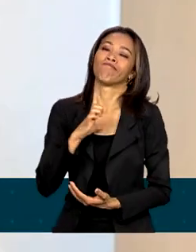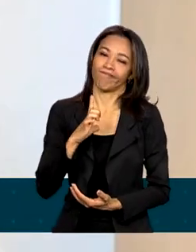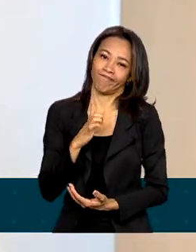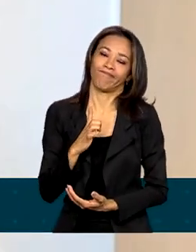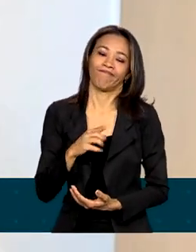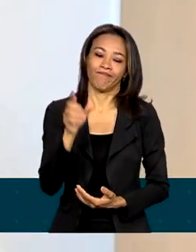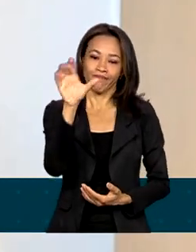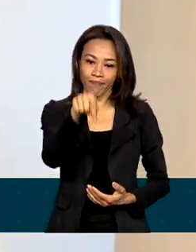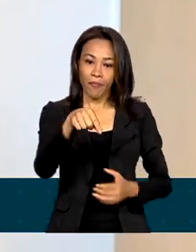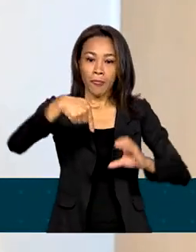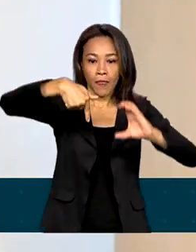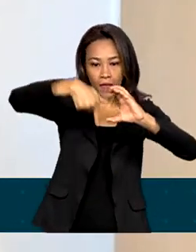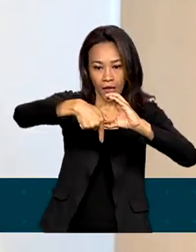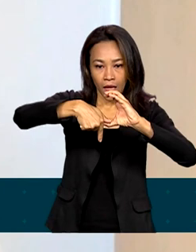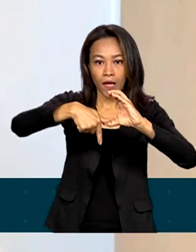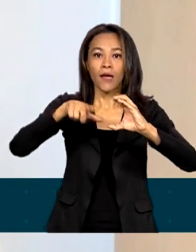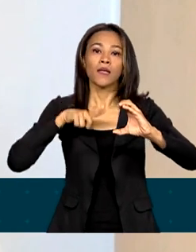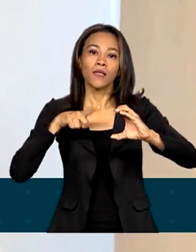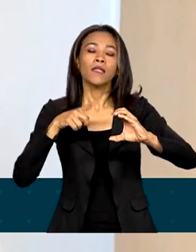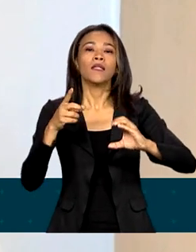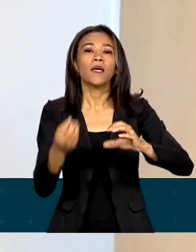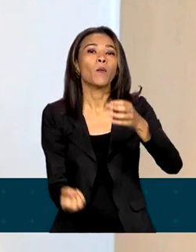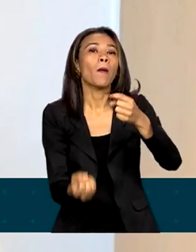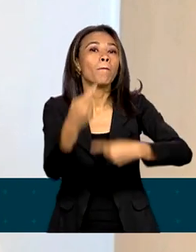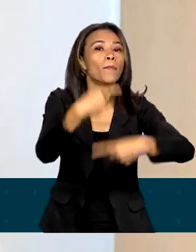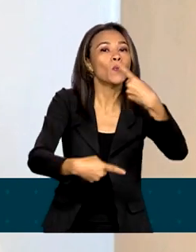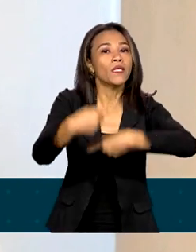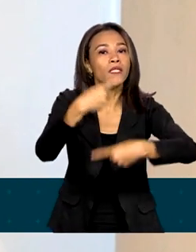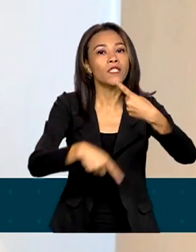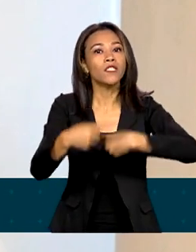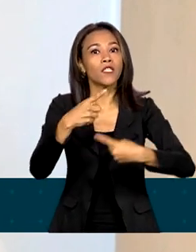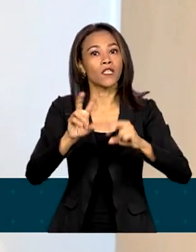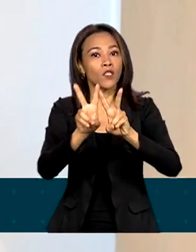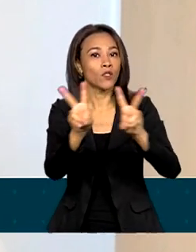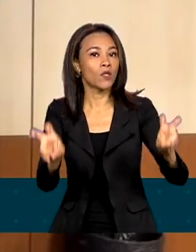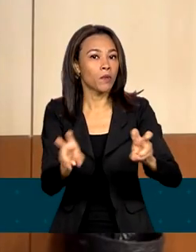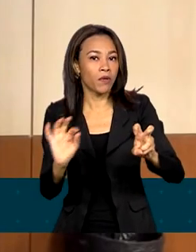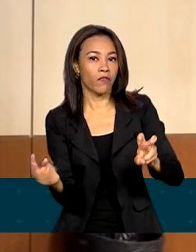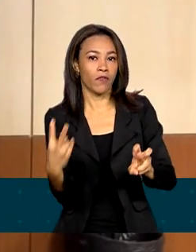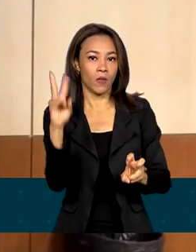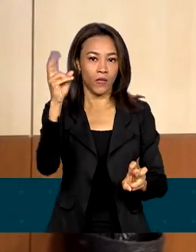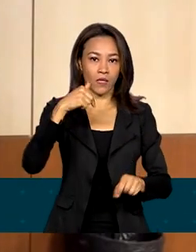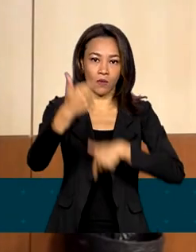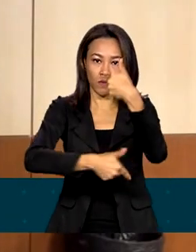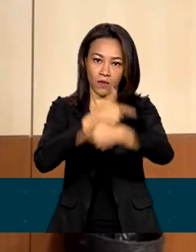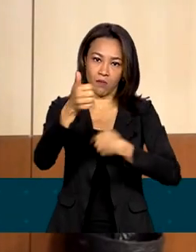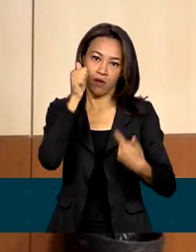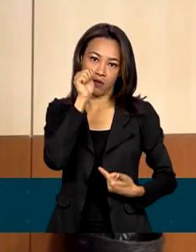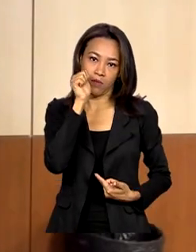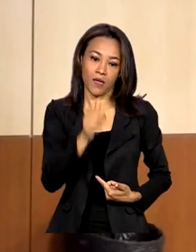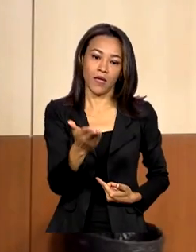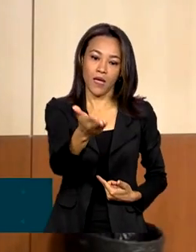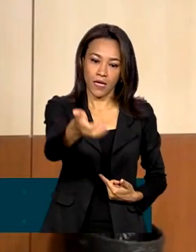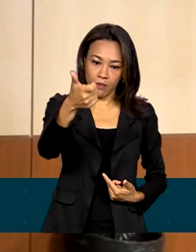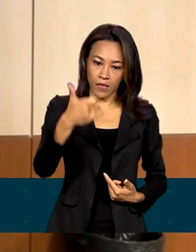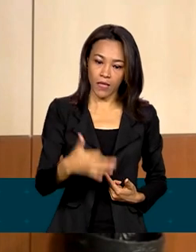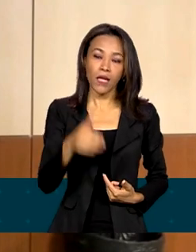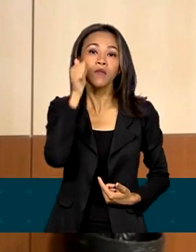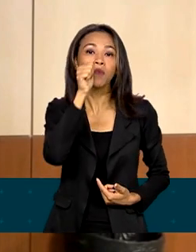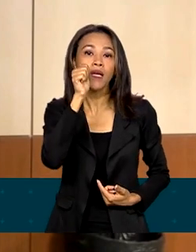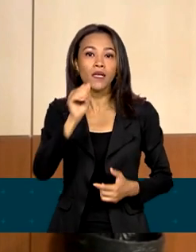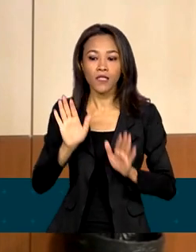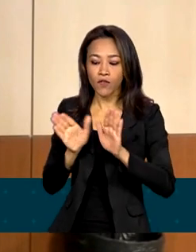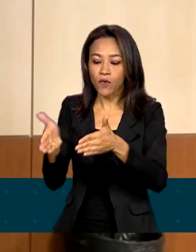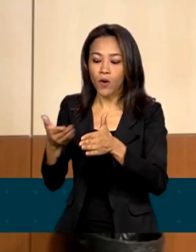CNPq vem adotando uma política de valorização do trabalho feminino. As mulheres, certamente, quando trabalham em ciência,